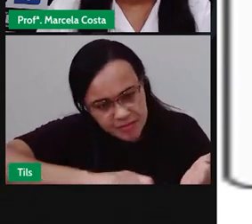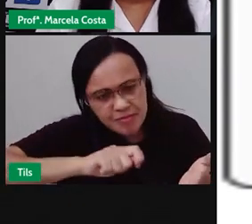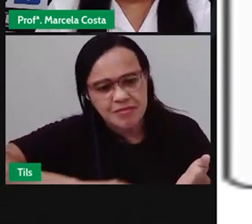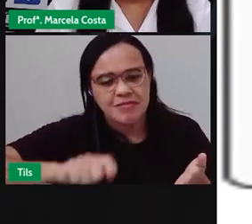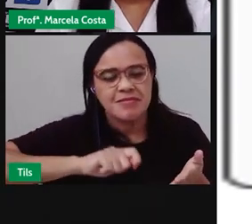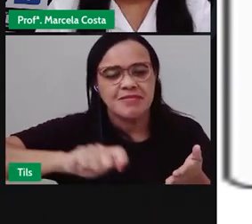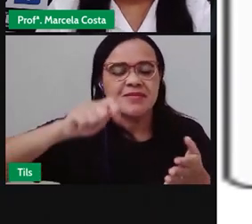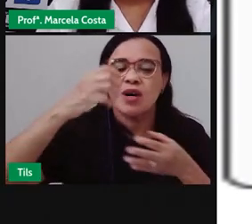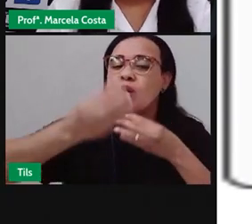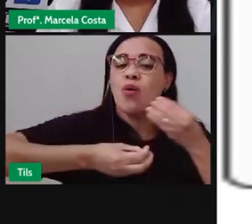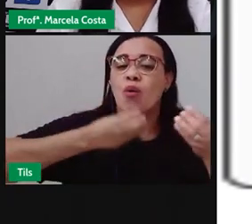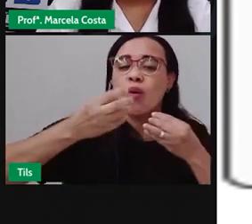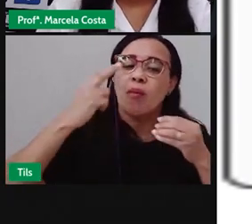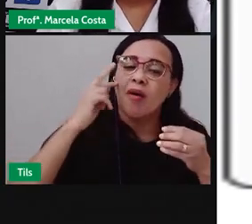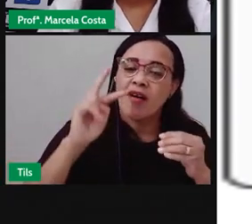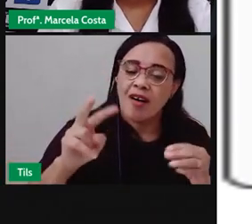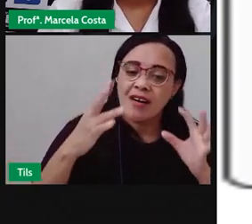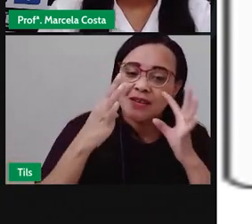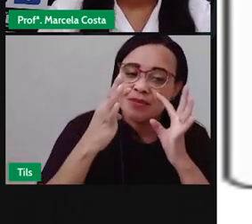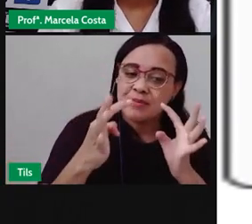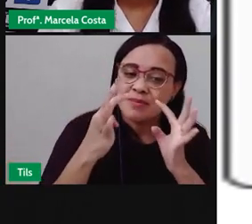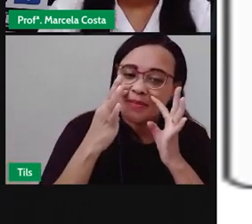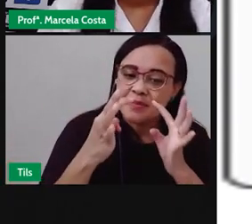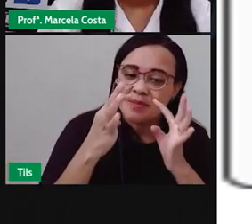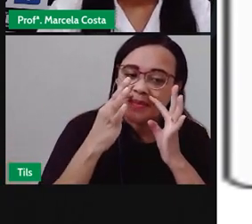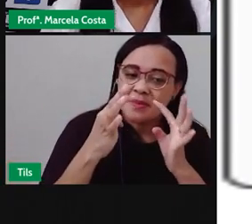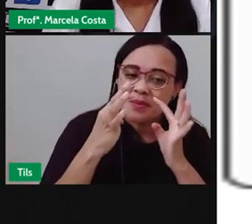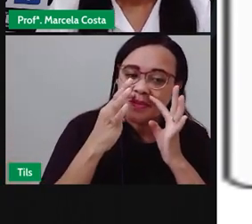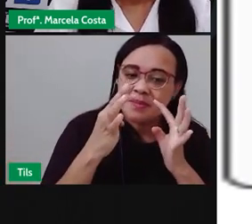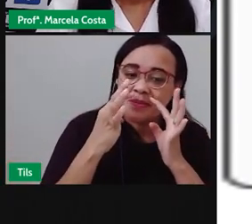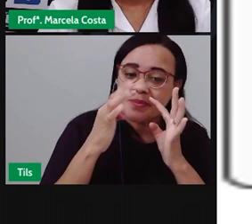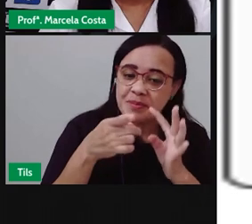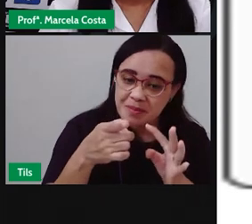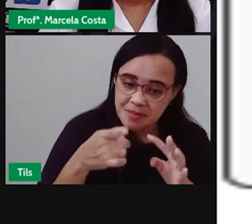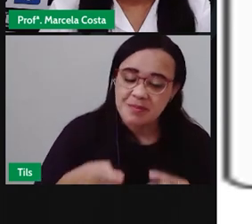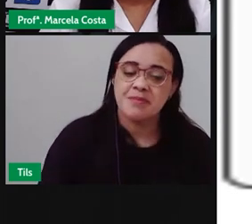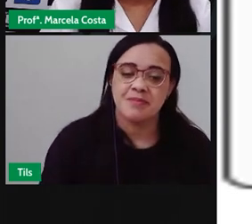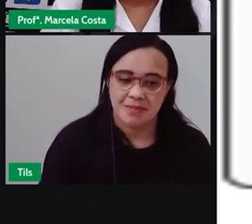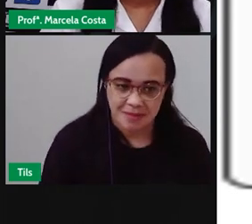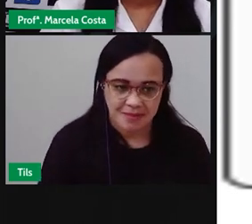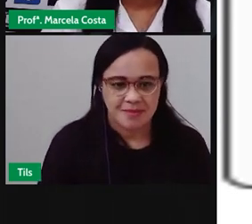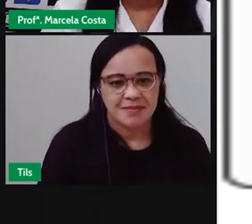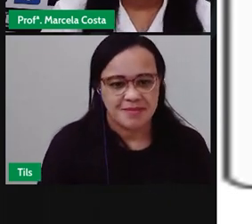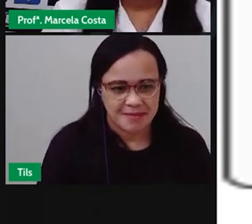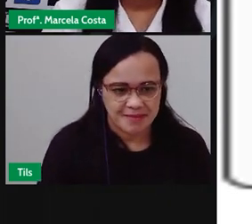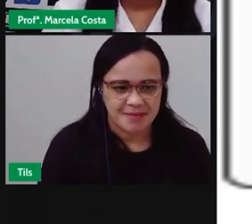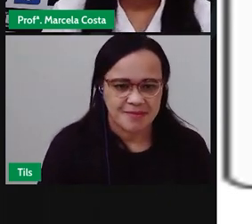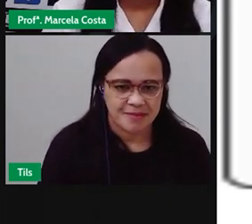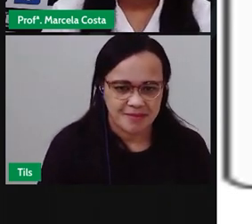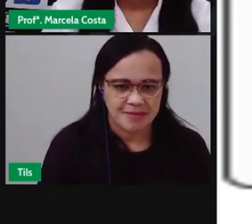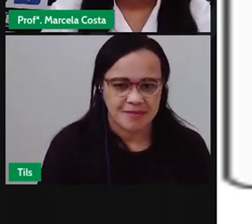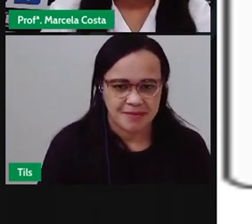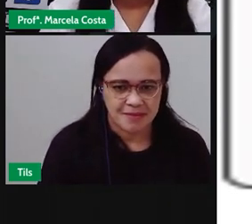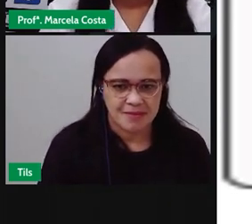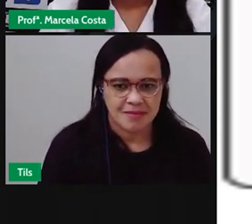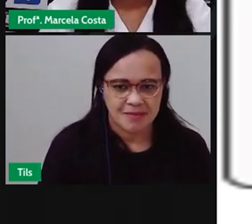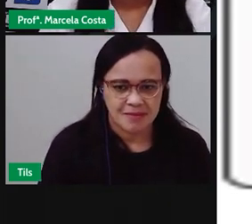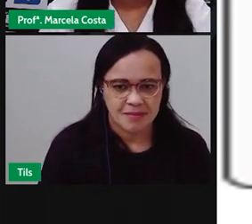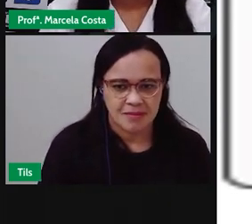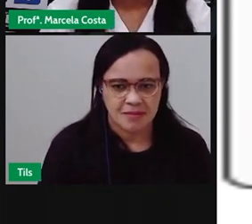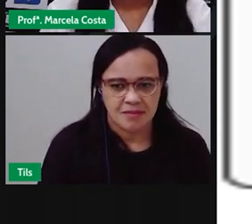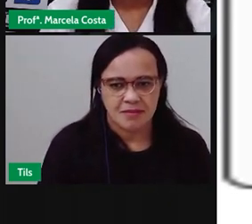Então vai subindo, né? Uma linha reta E aí vai seguindo aqui Puxando para o lado